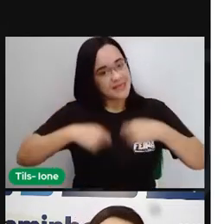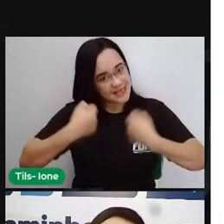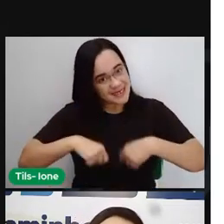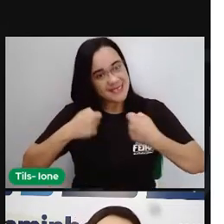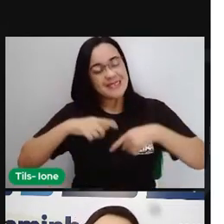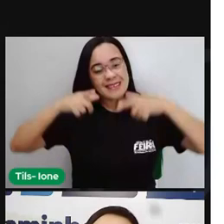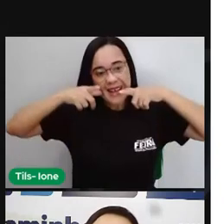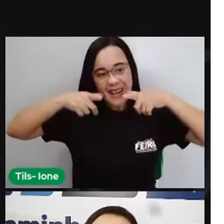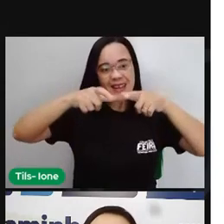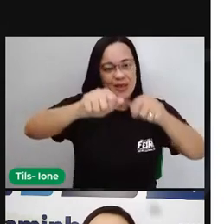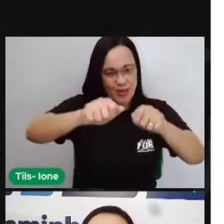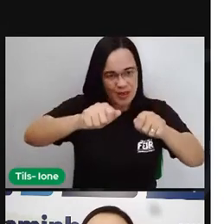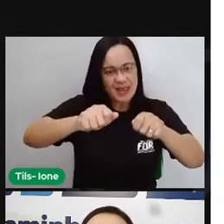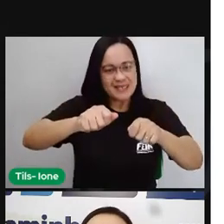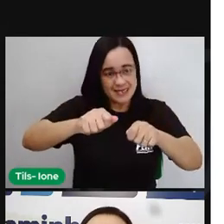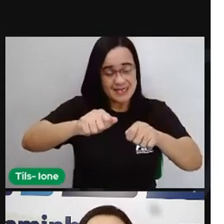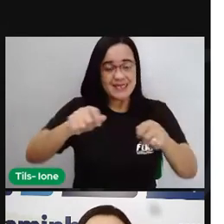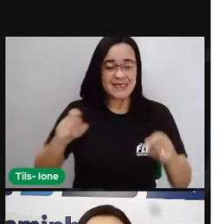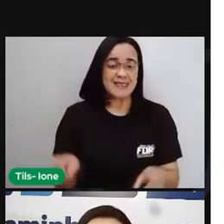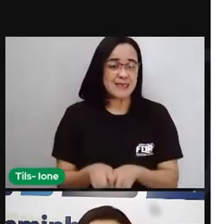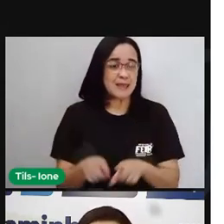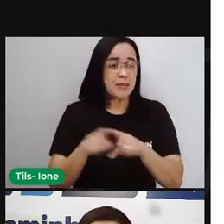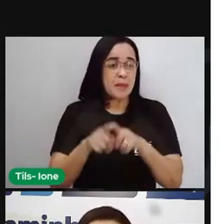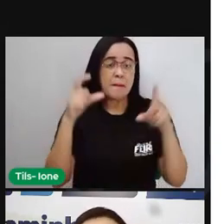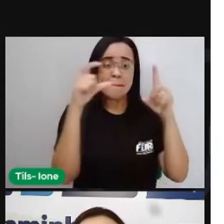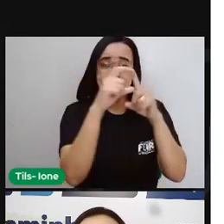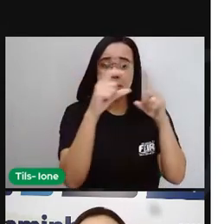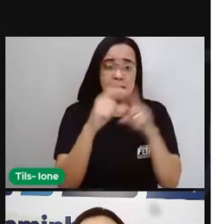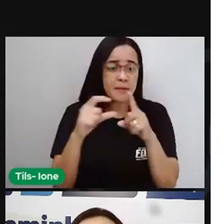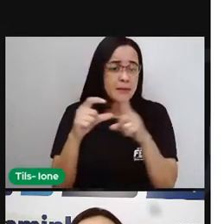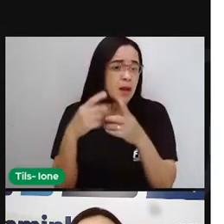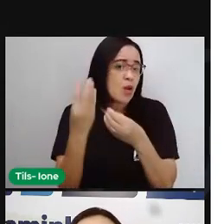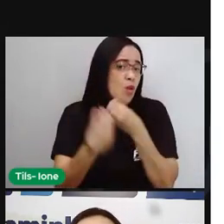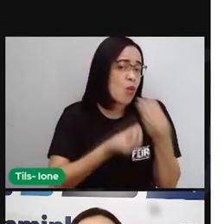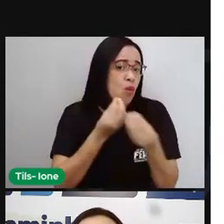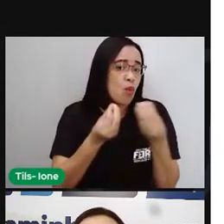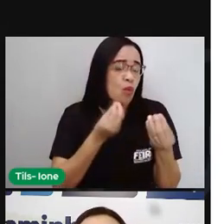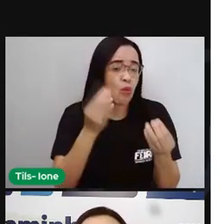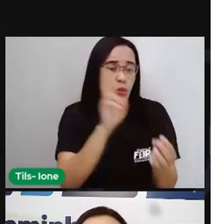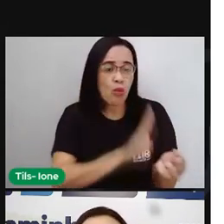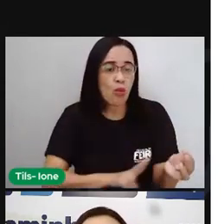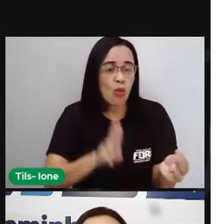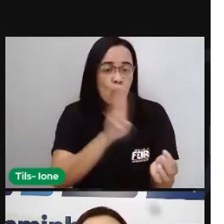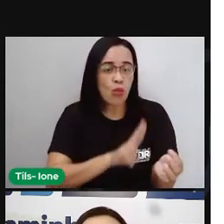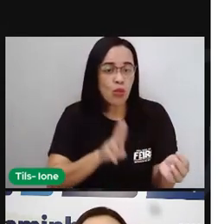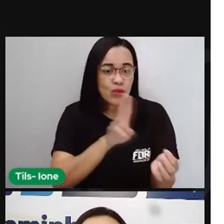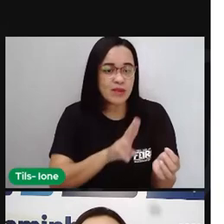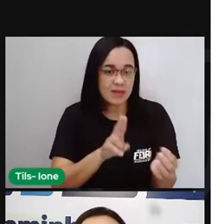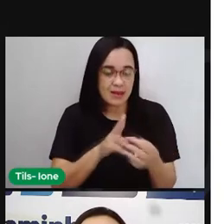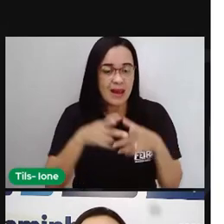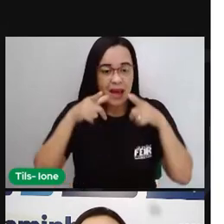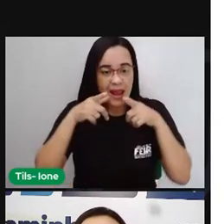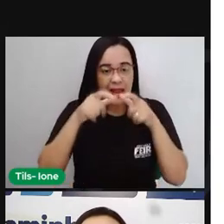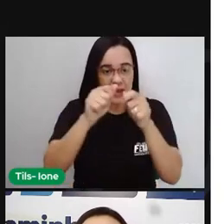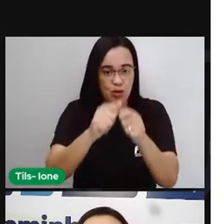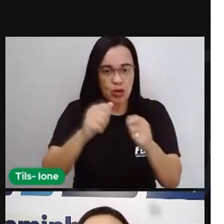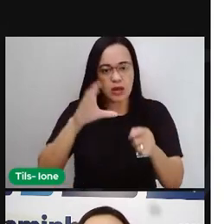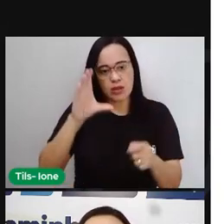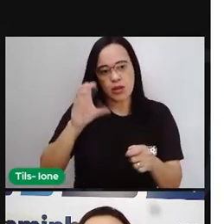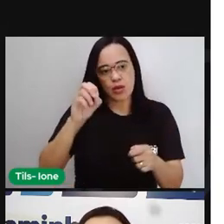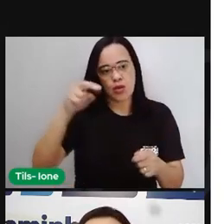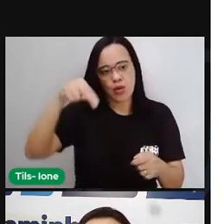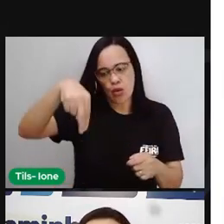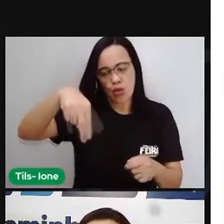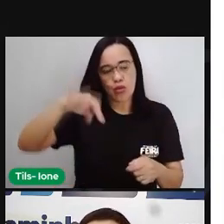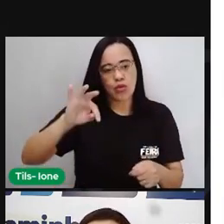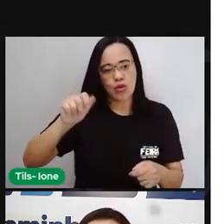linguagem. Conheça também expressões, palavras, né? Utilizadas quando a gente fala em linguagem conotativa. Que são aí